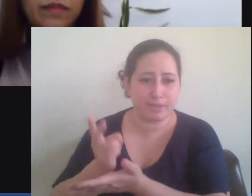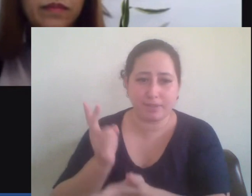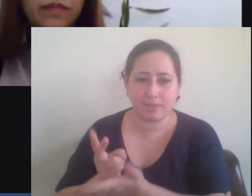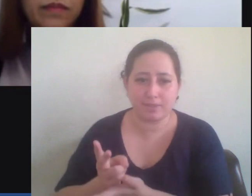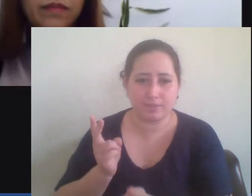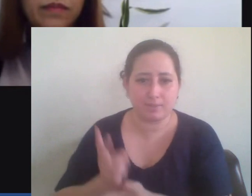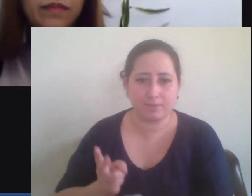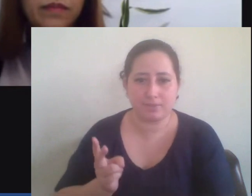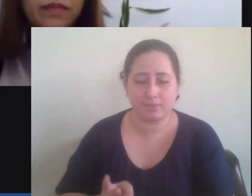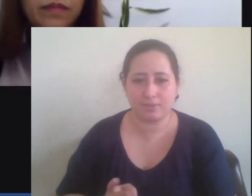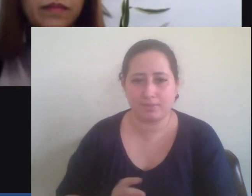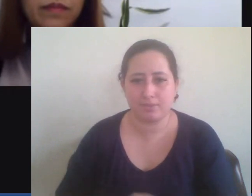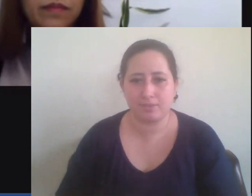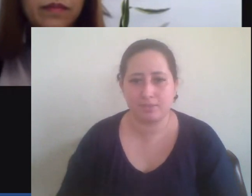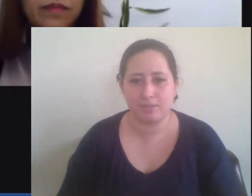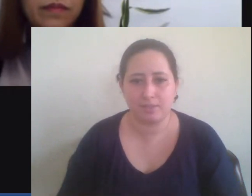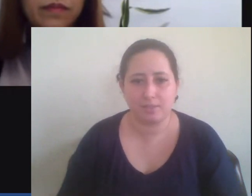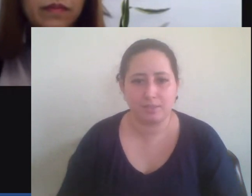não